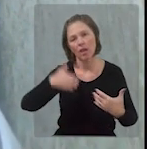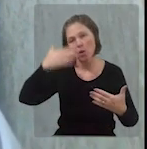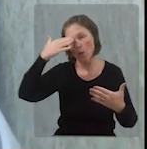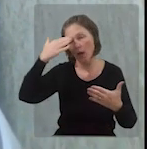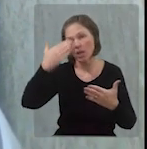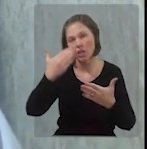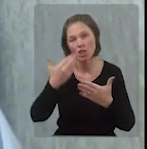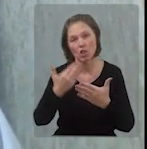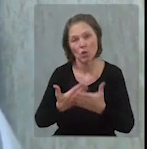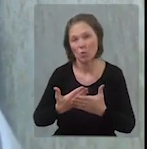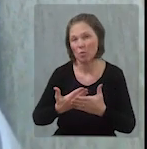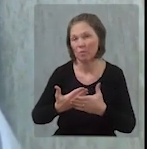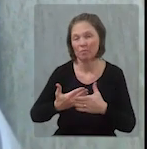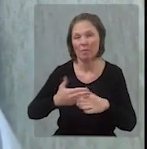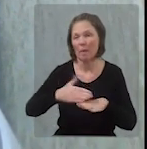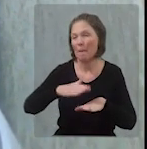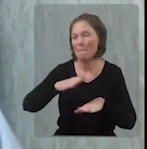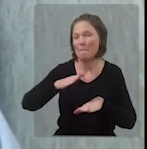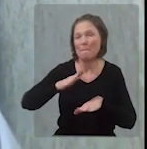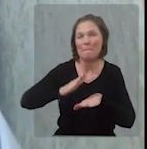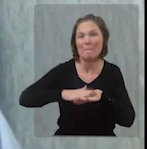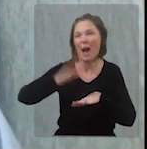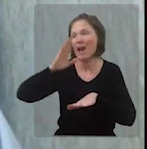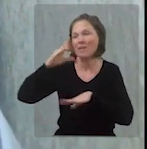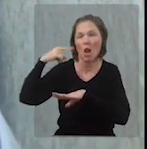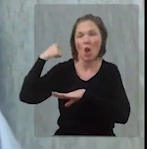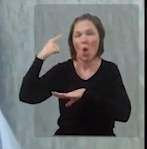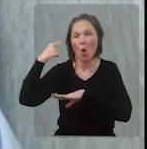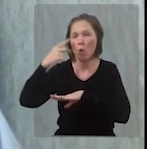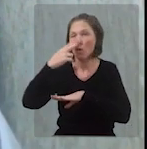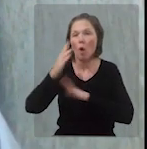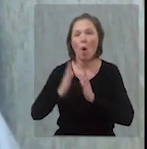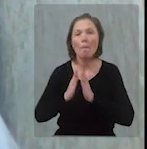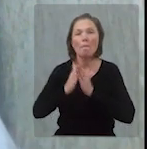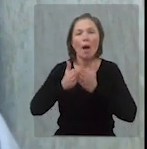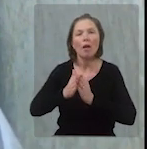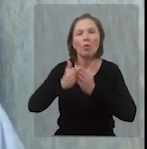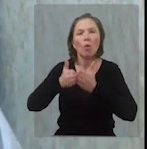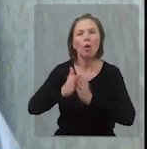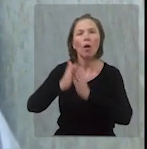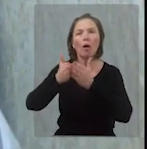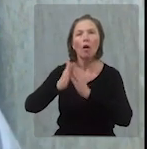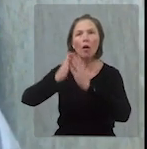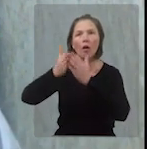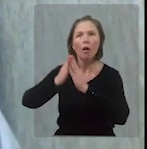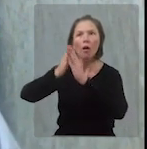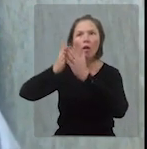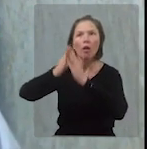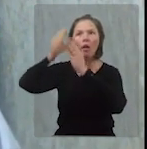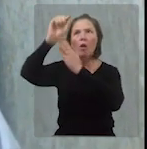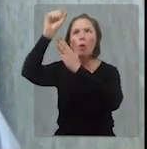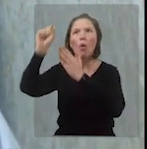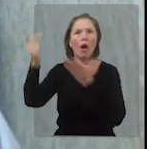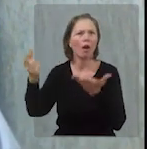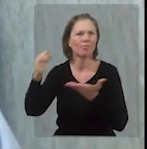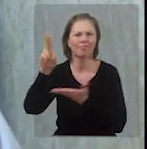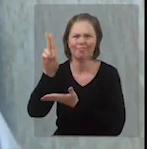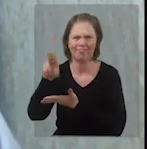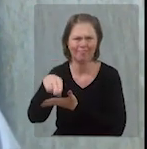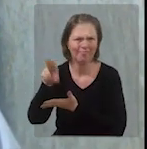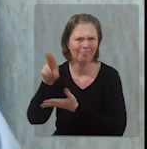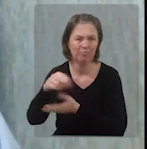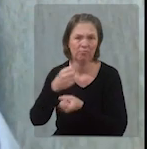Creio, no entanto, que a maior loucura é tentar conquistar o céu com o nosso barquinho. Refiro-me à vida